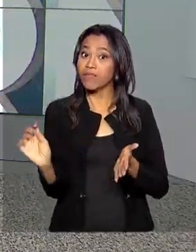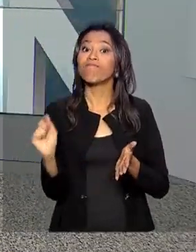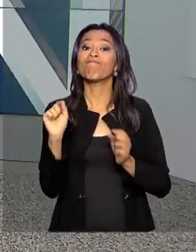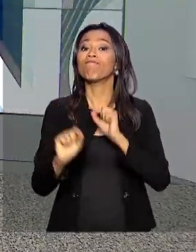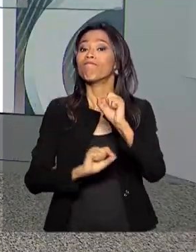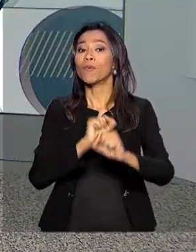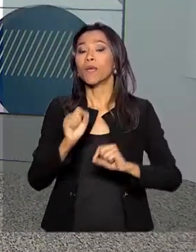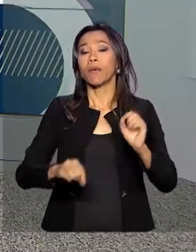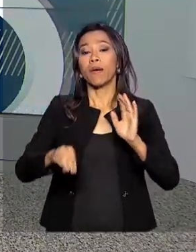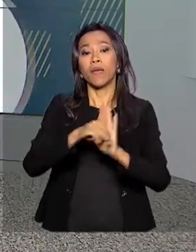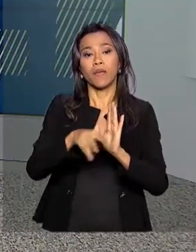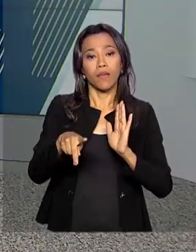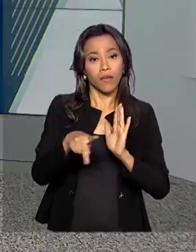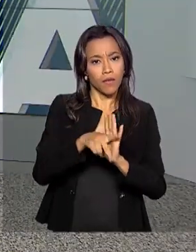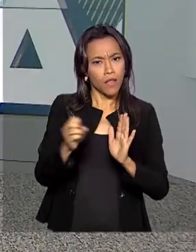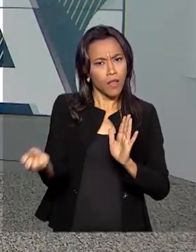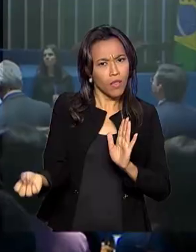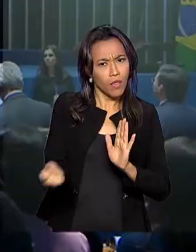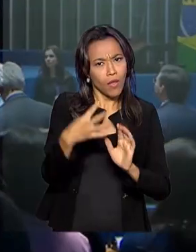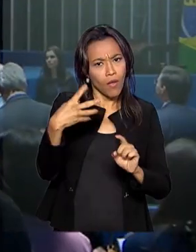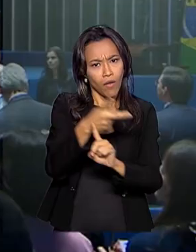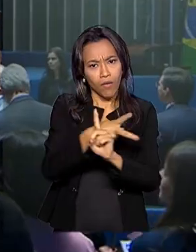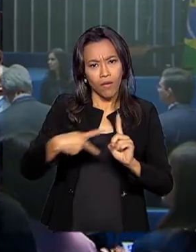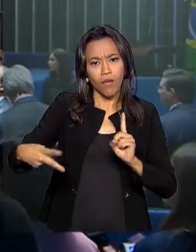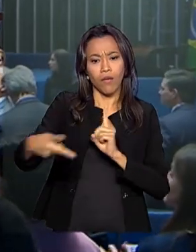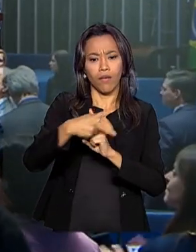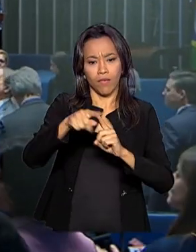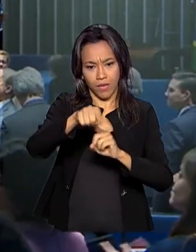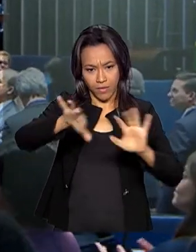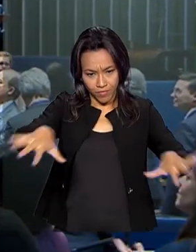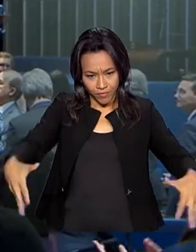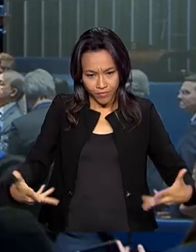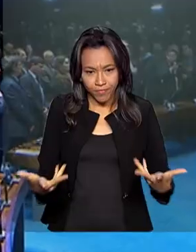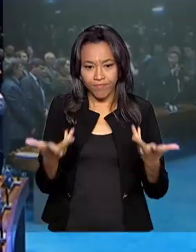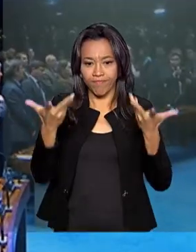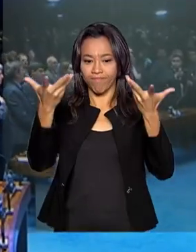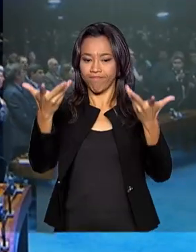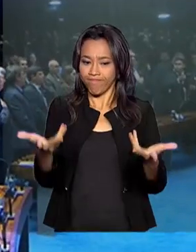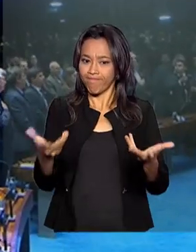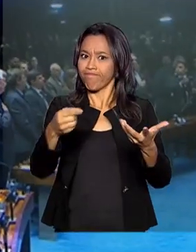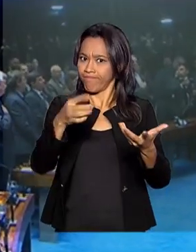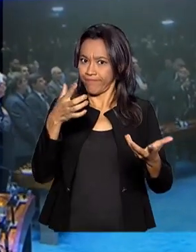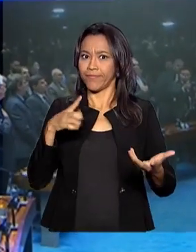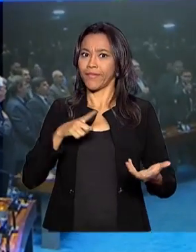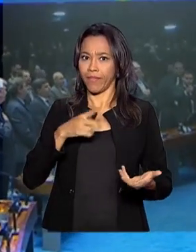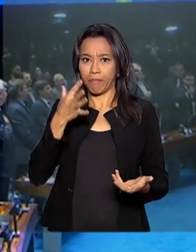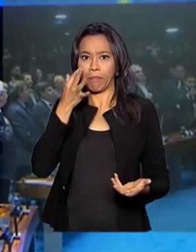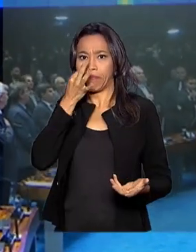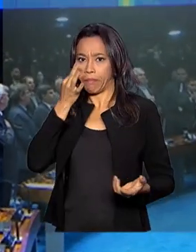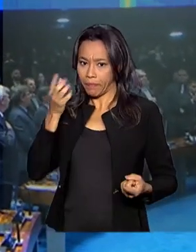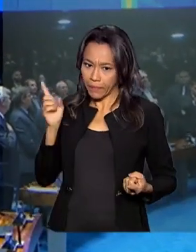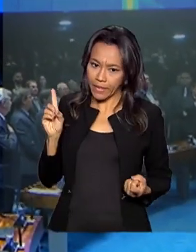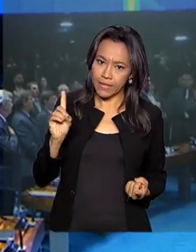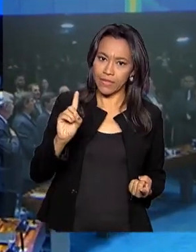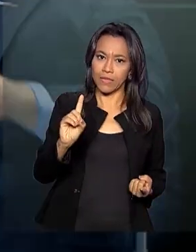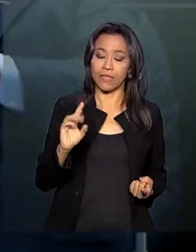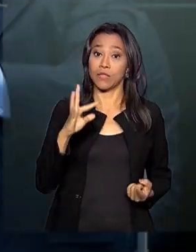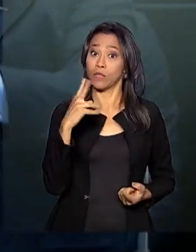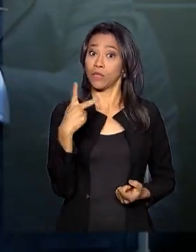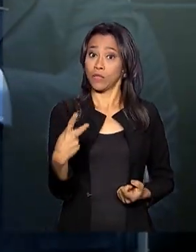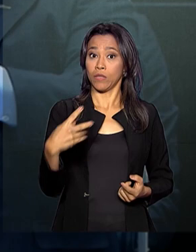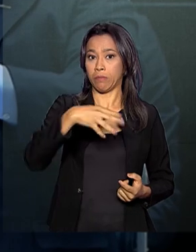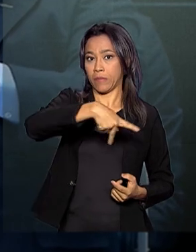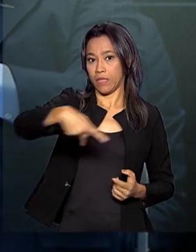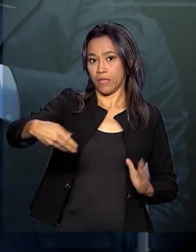constitucional da Nova Previdência. A sessão solene no plenário do Senado teve a presença dos presidentes das duas casas.